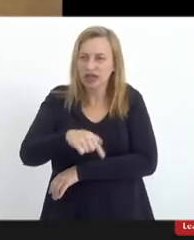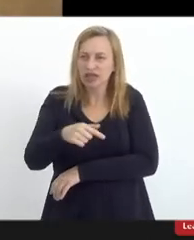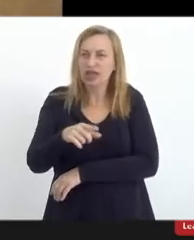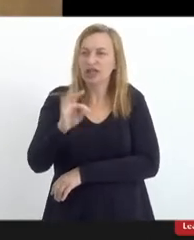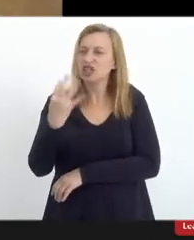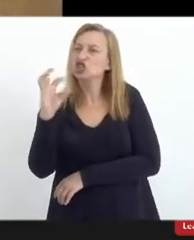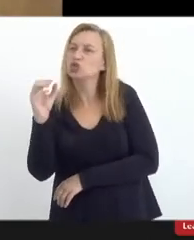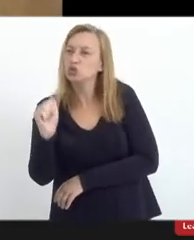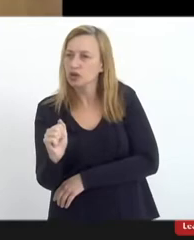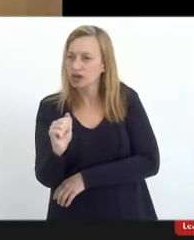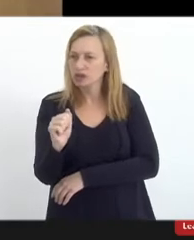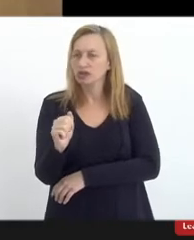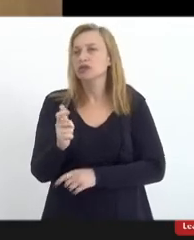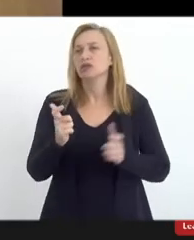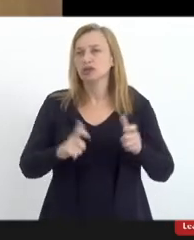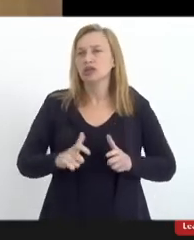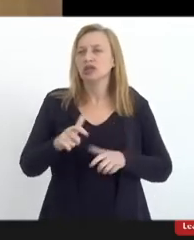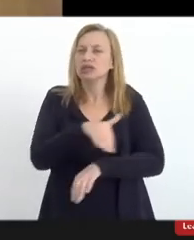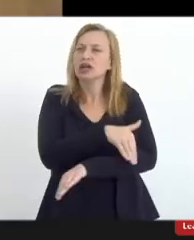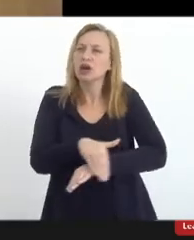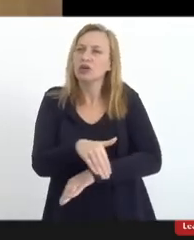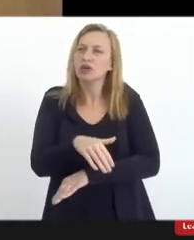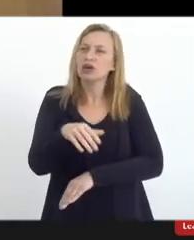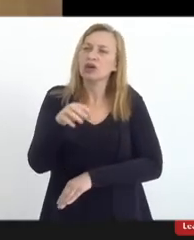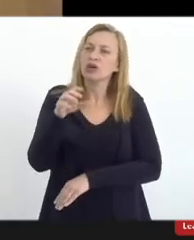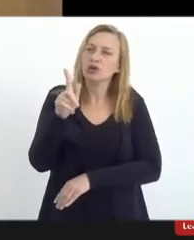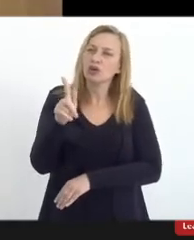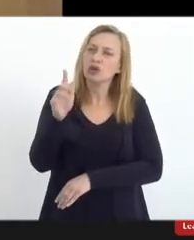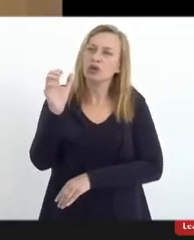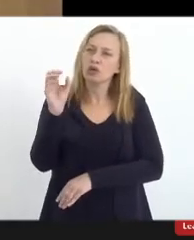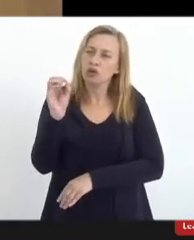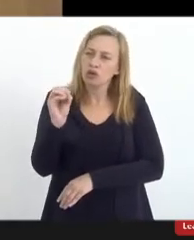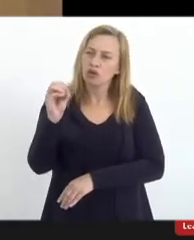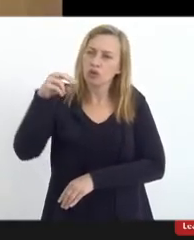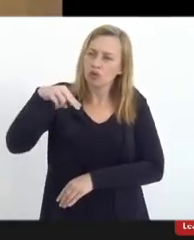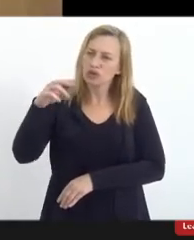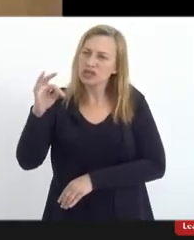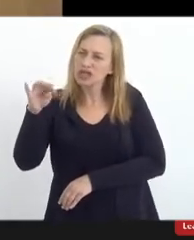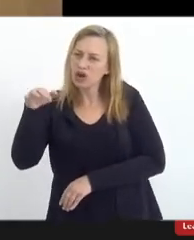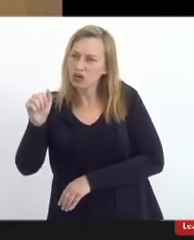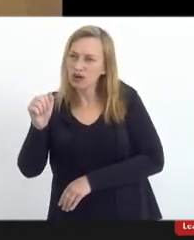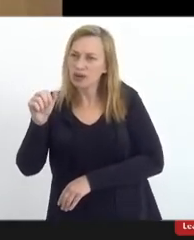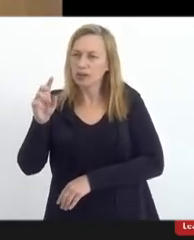Tijuca, na rua Gonzaga Bastos, mesquita da luz.